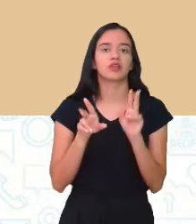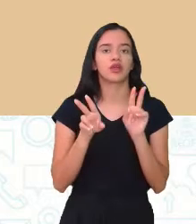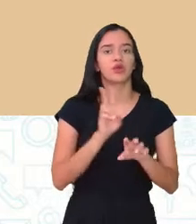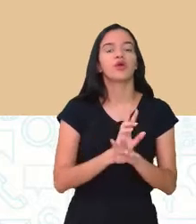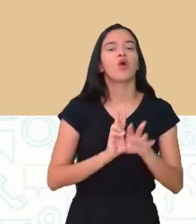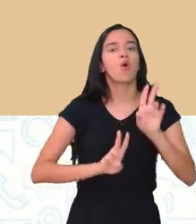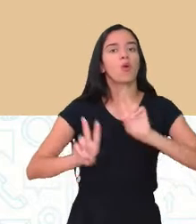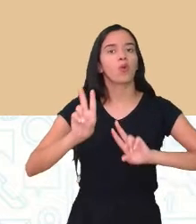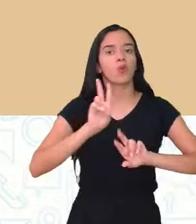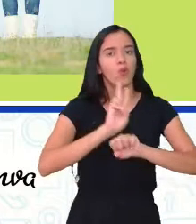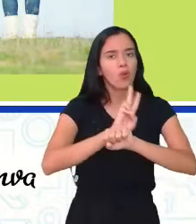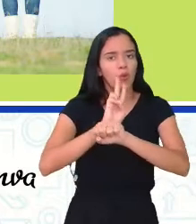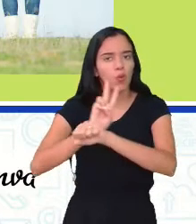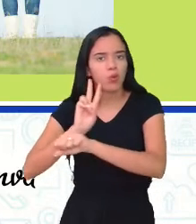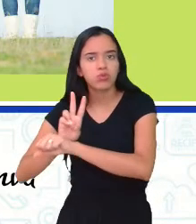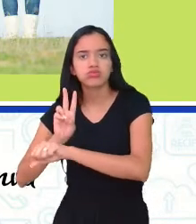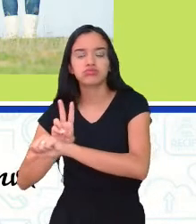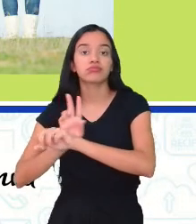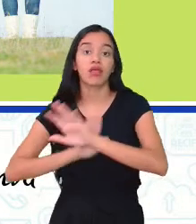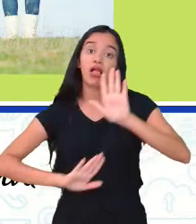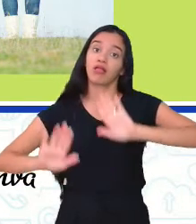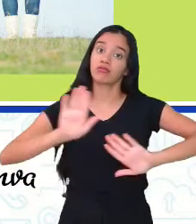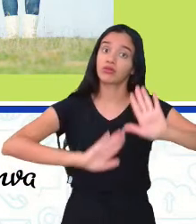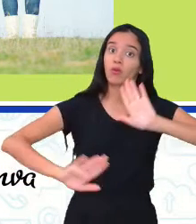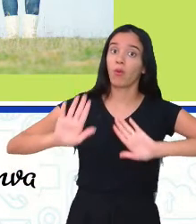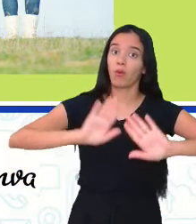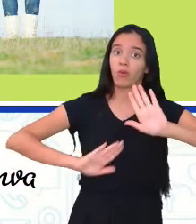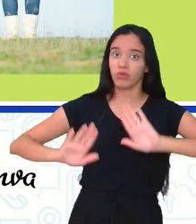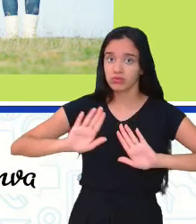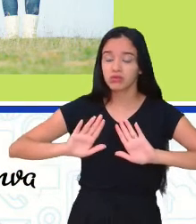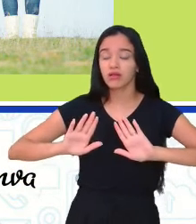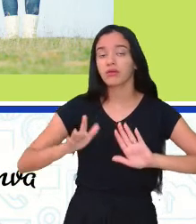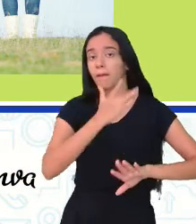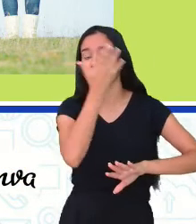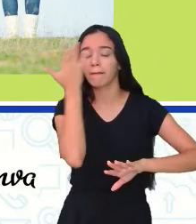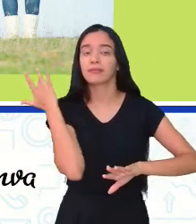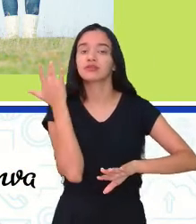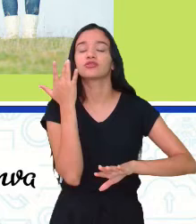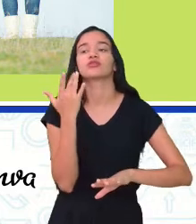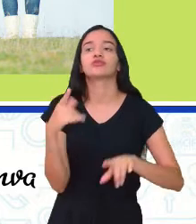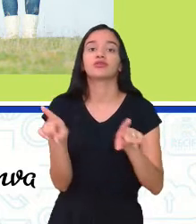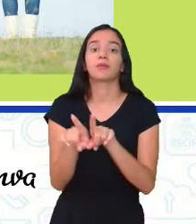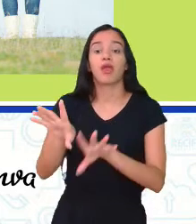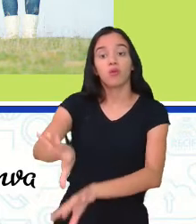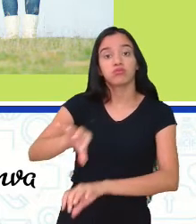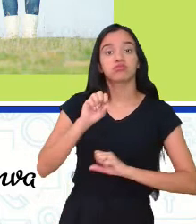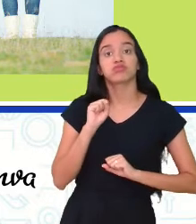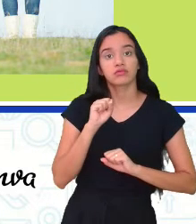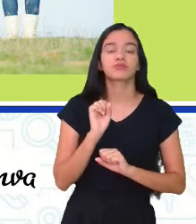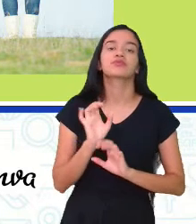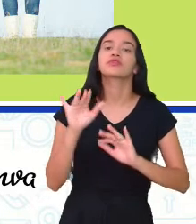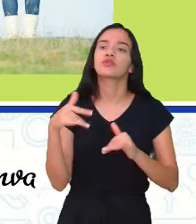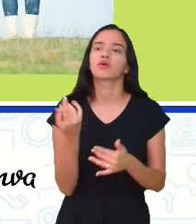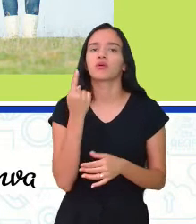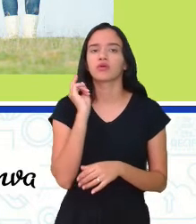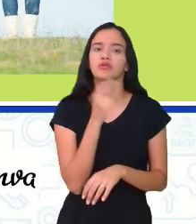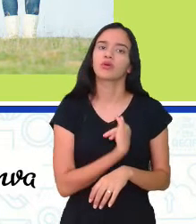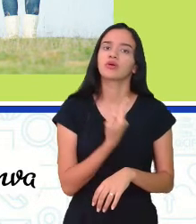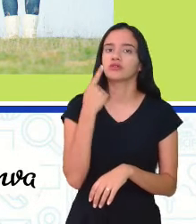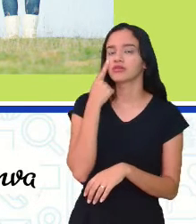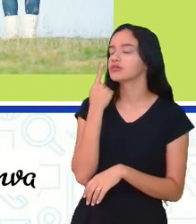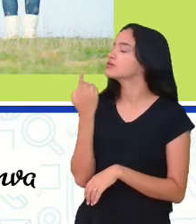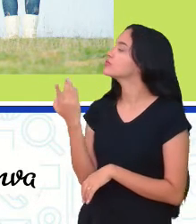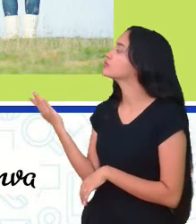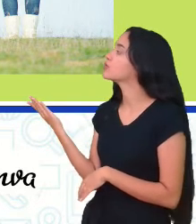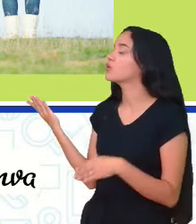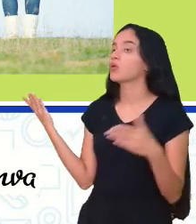para não passar para outra pessoa, para que a outra pessoa também não se contamine. Então, aqui nós temos, vamos